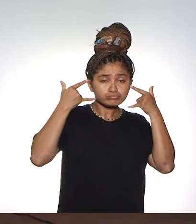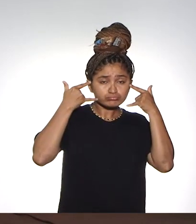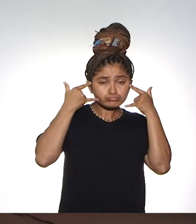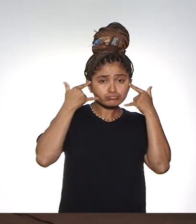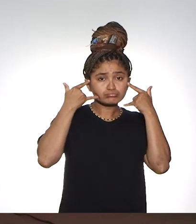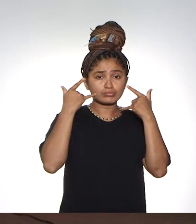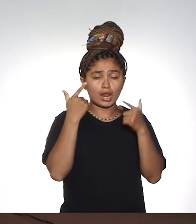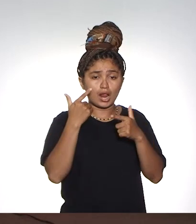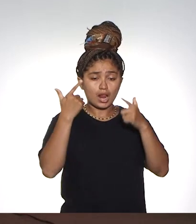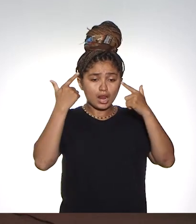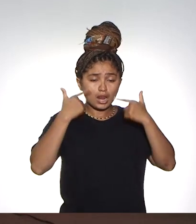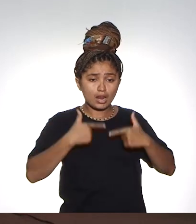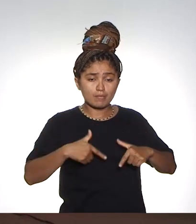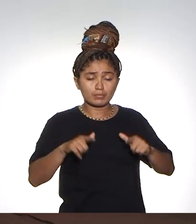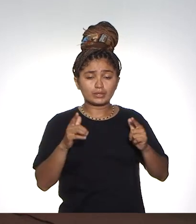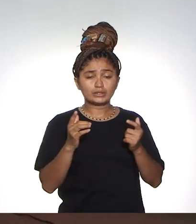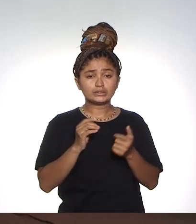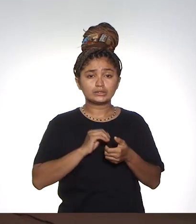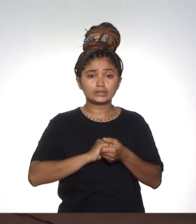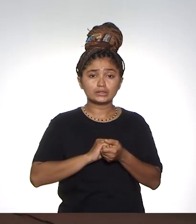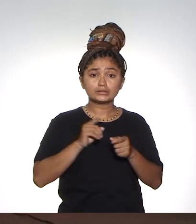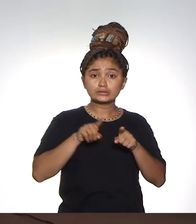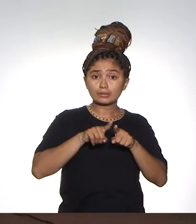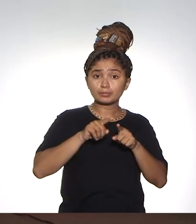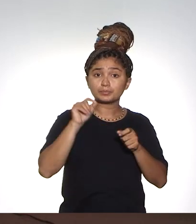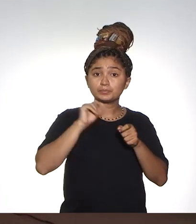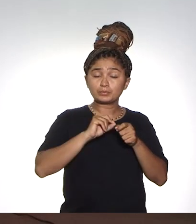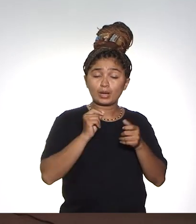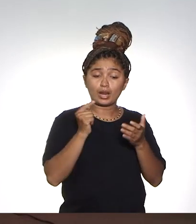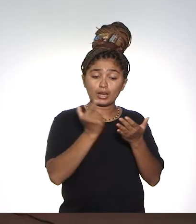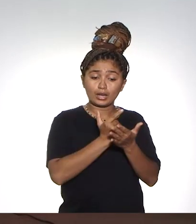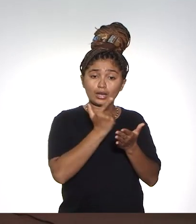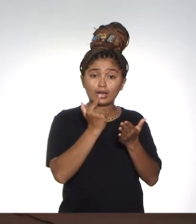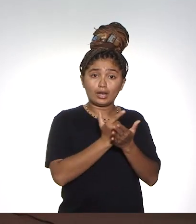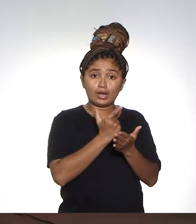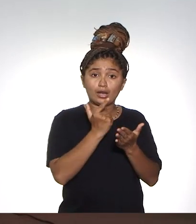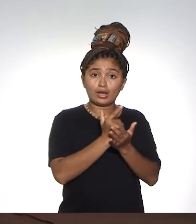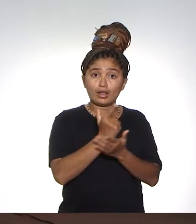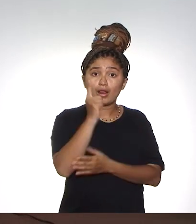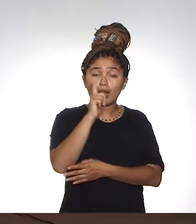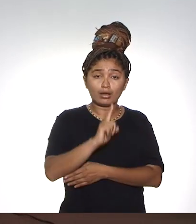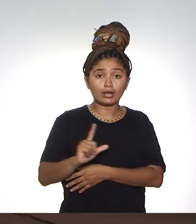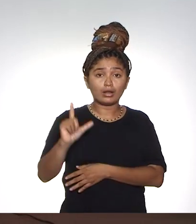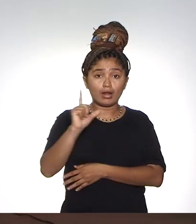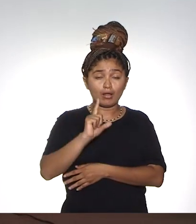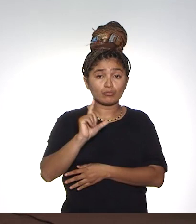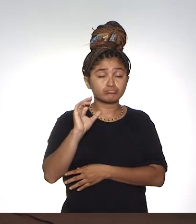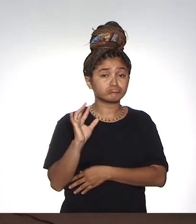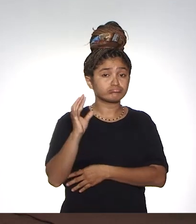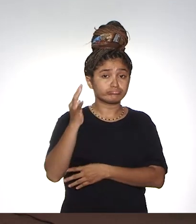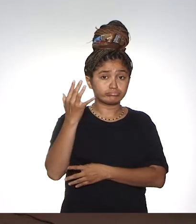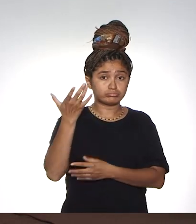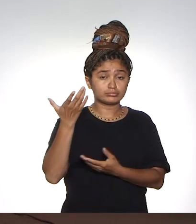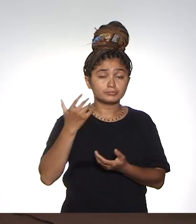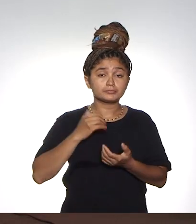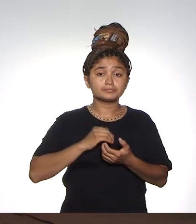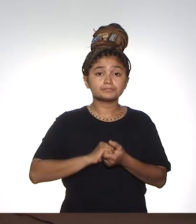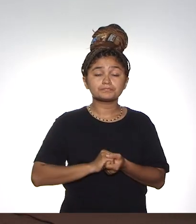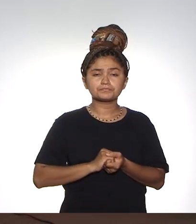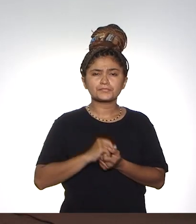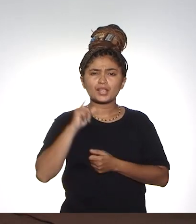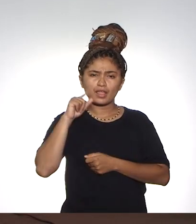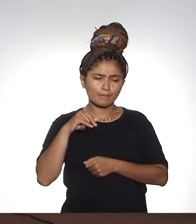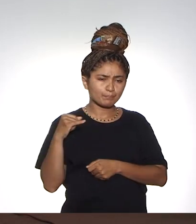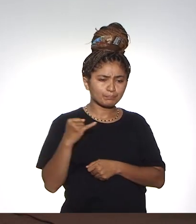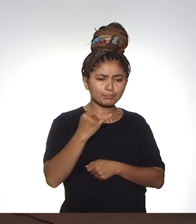máscara, esterilização de máscara, produção literária. Teve um livro com literatura circunstancial. Então,